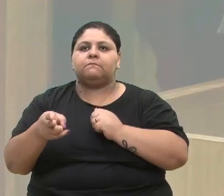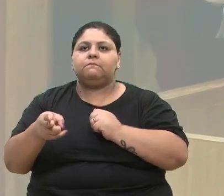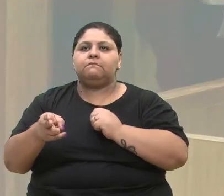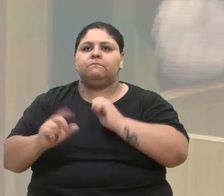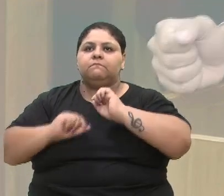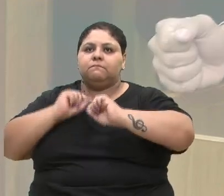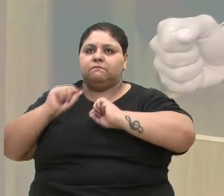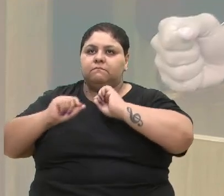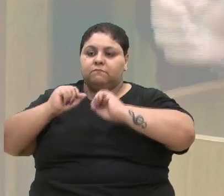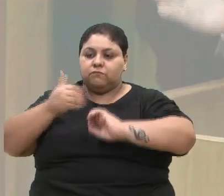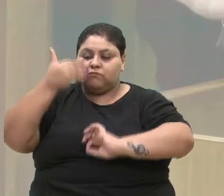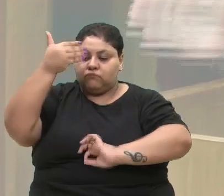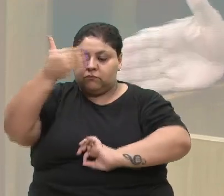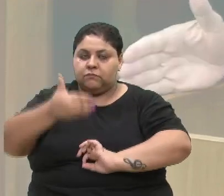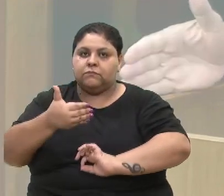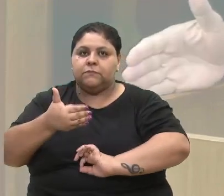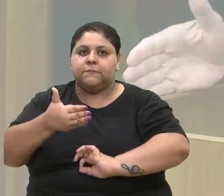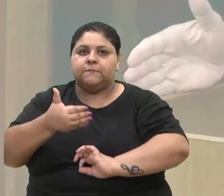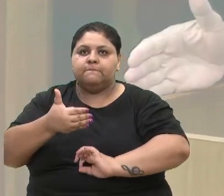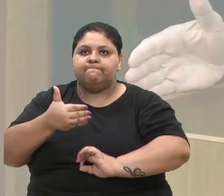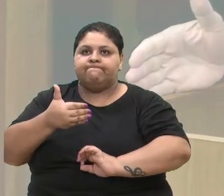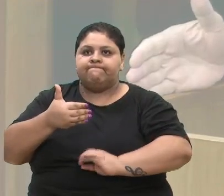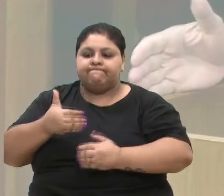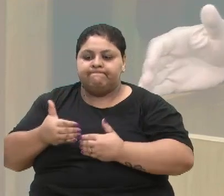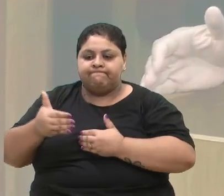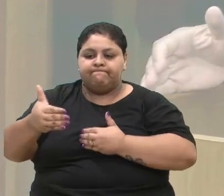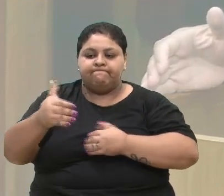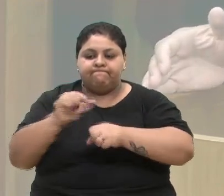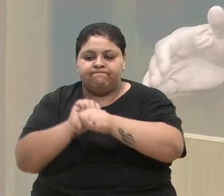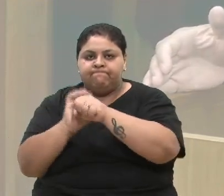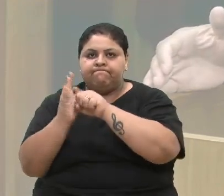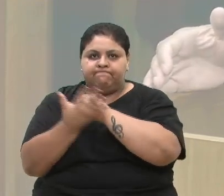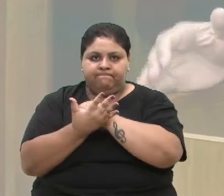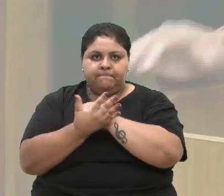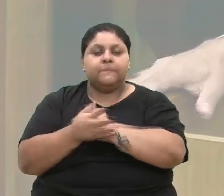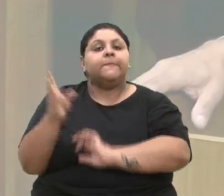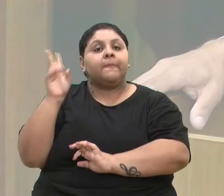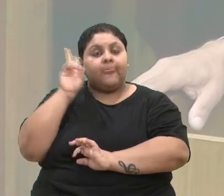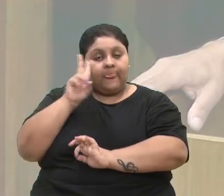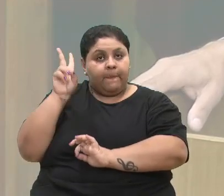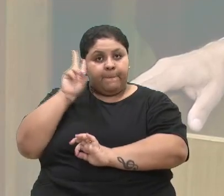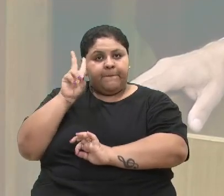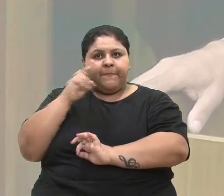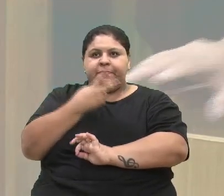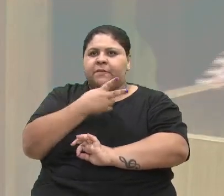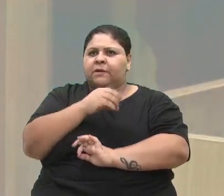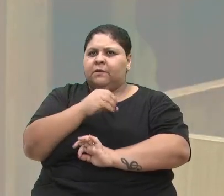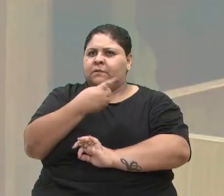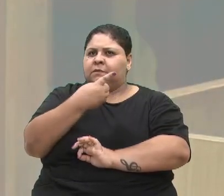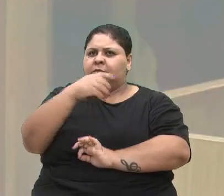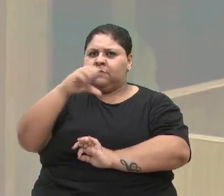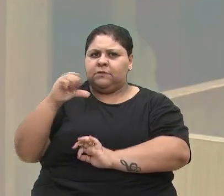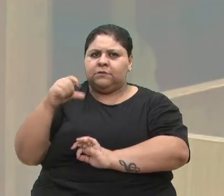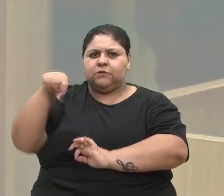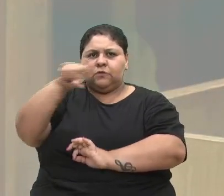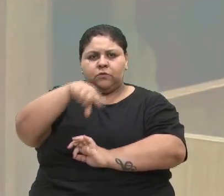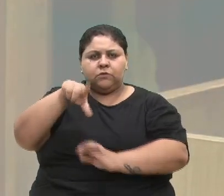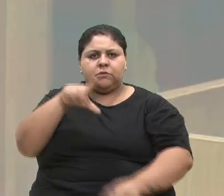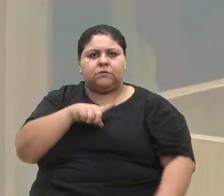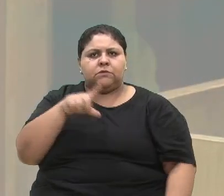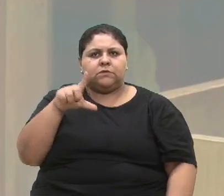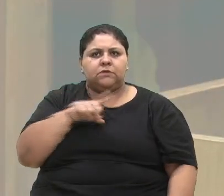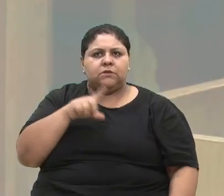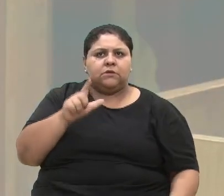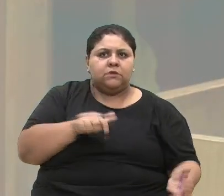a quem esteve à frente durante a pandemia. Lembrando ainda, em 2019, nós tivemos uma